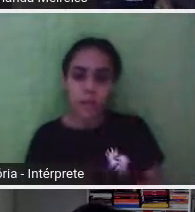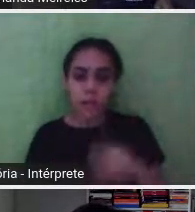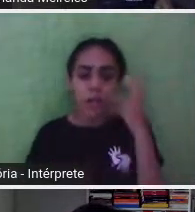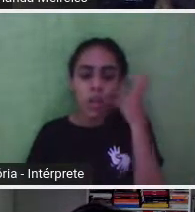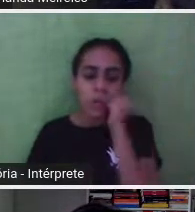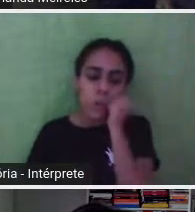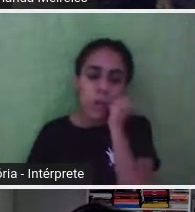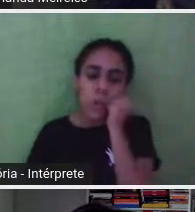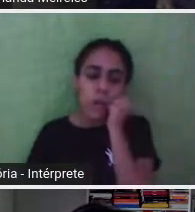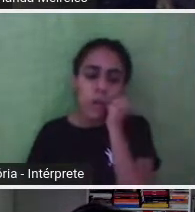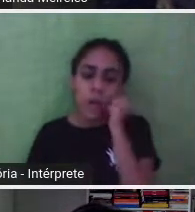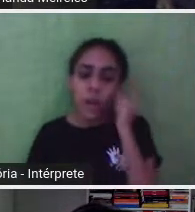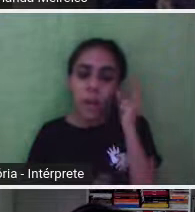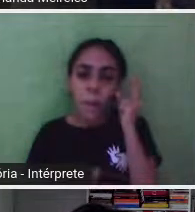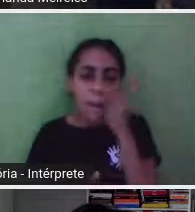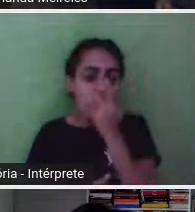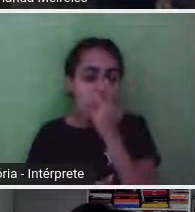pedra.